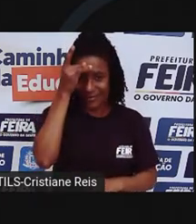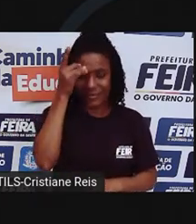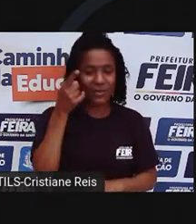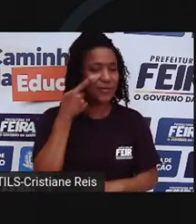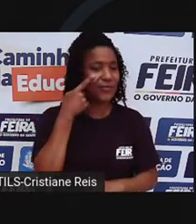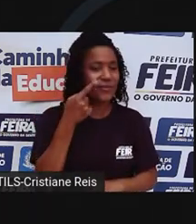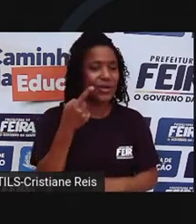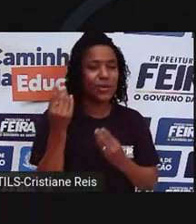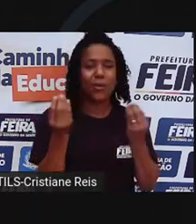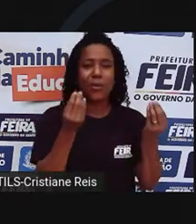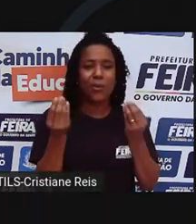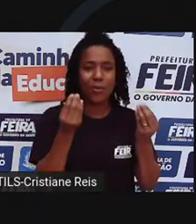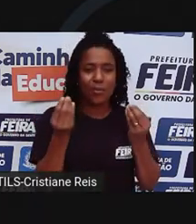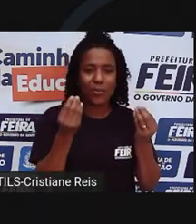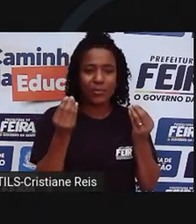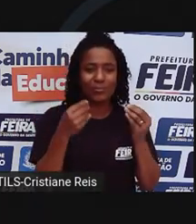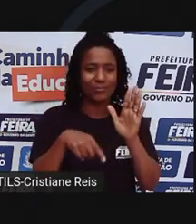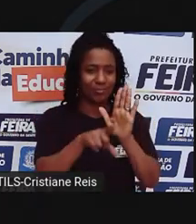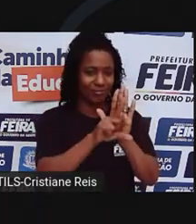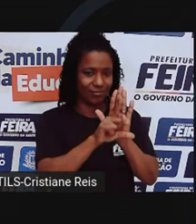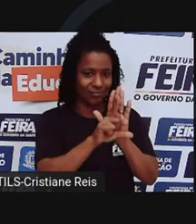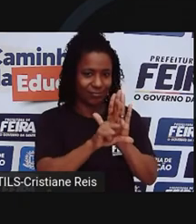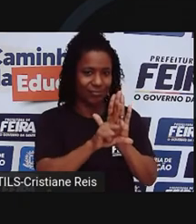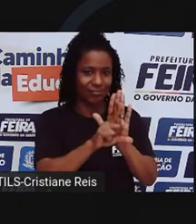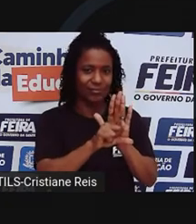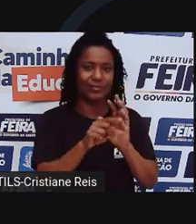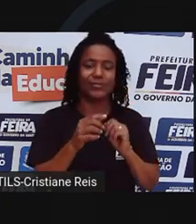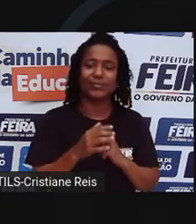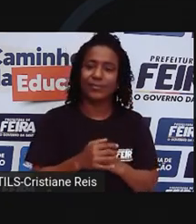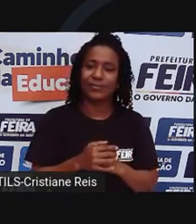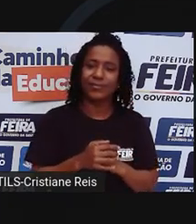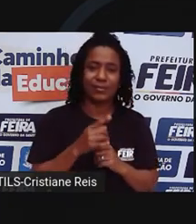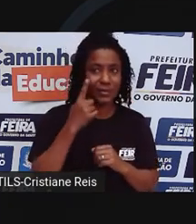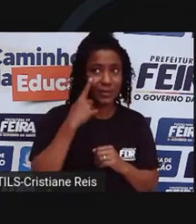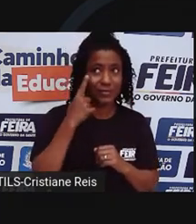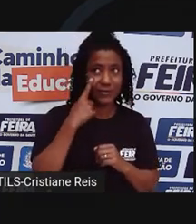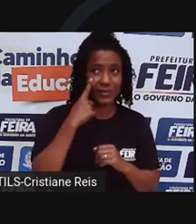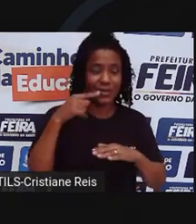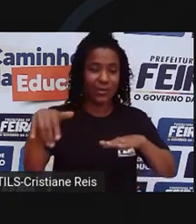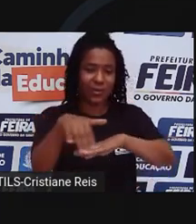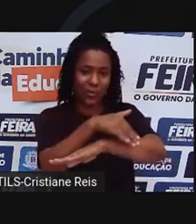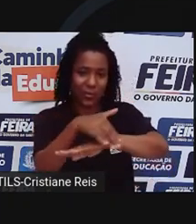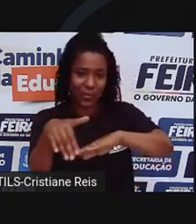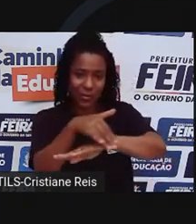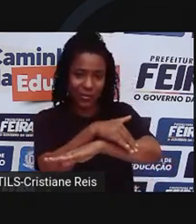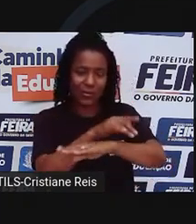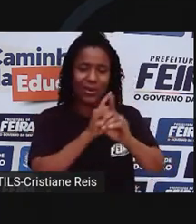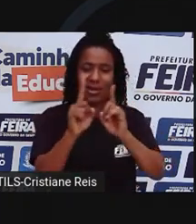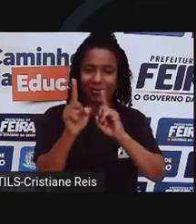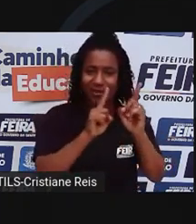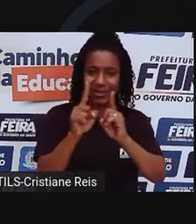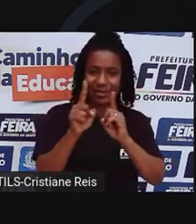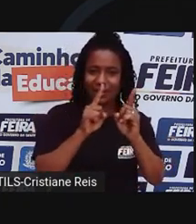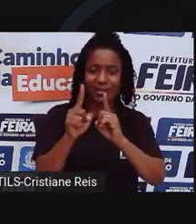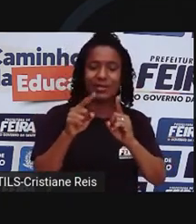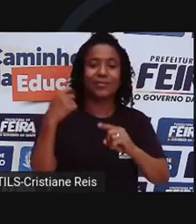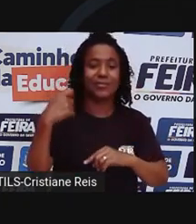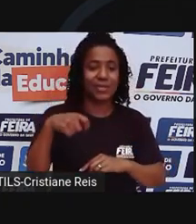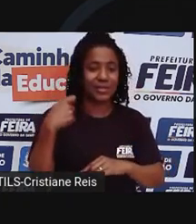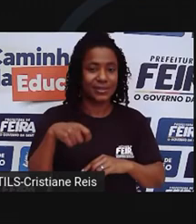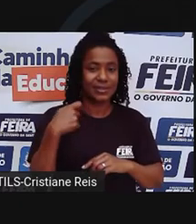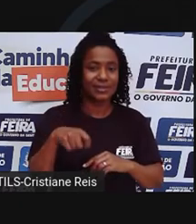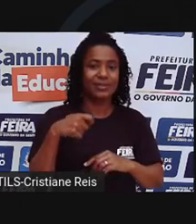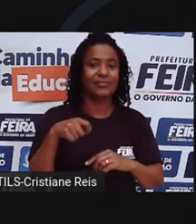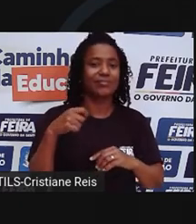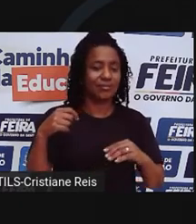organização? Primeiro, numa via, quer dizer, rua, avenida, rodovia, etc., é preciso seguir a